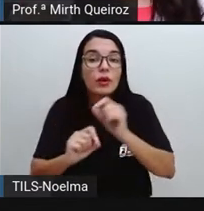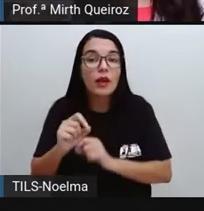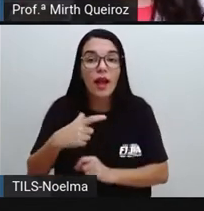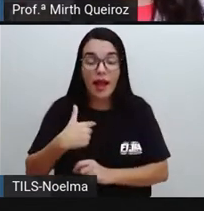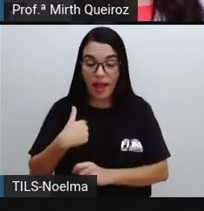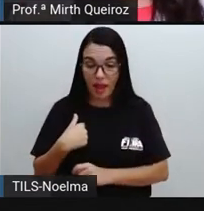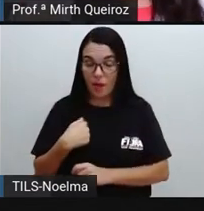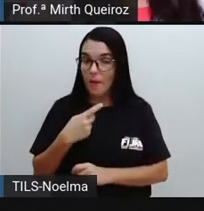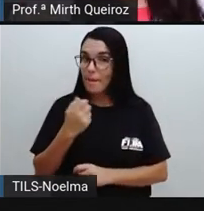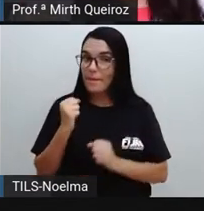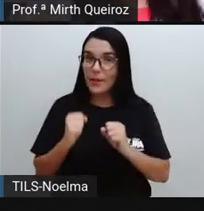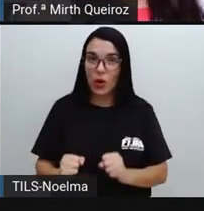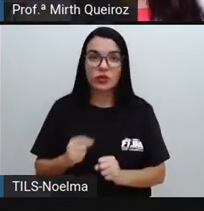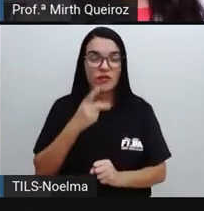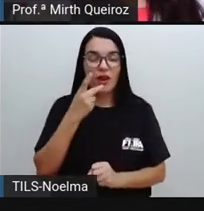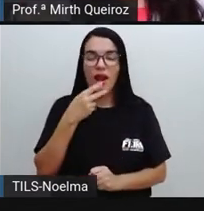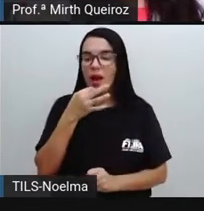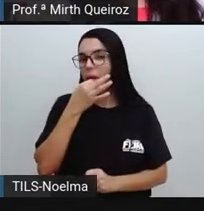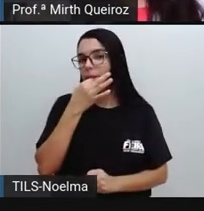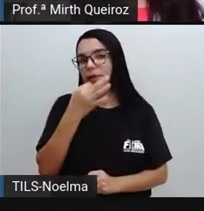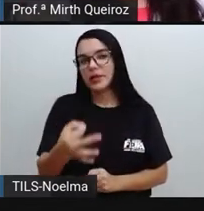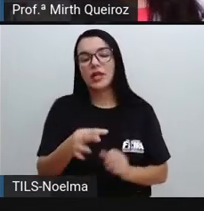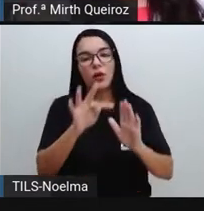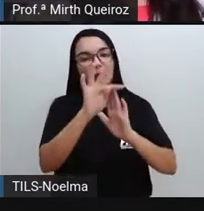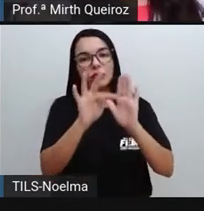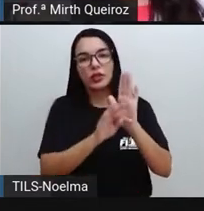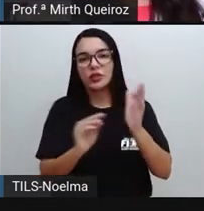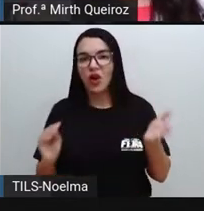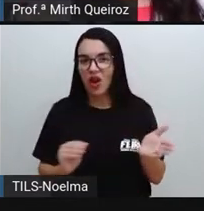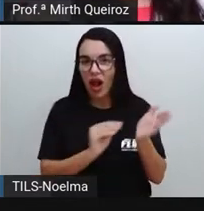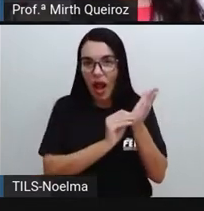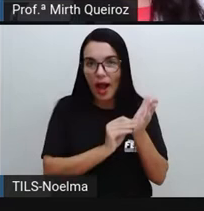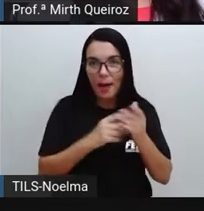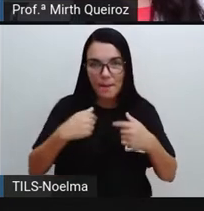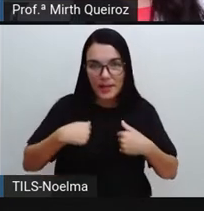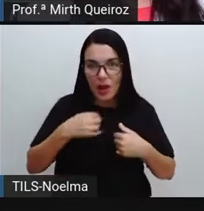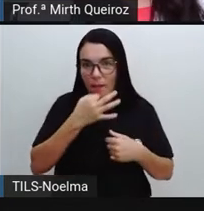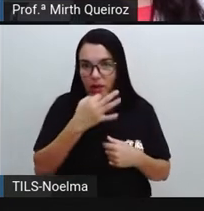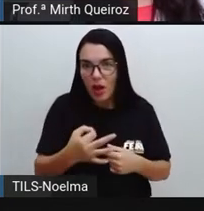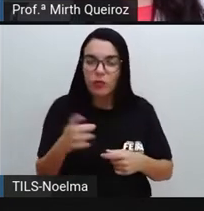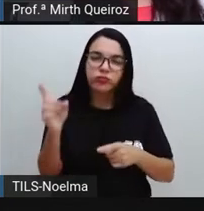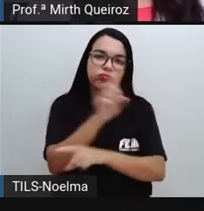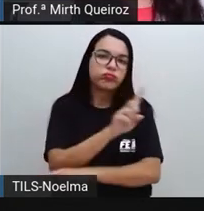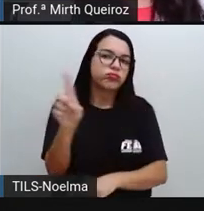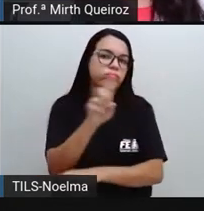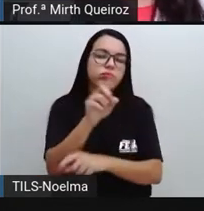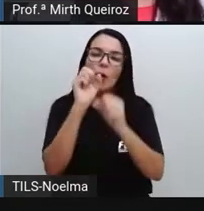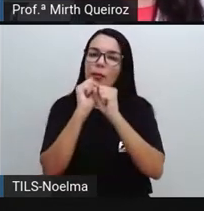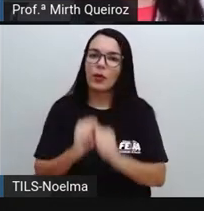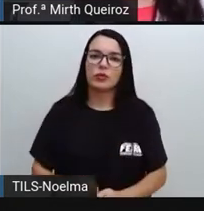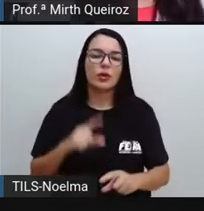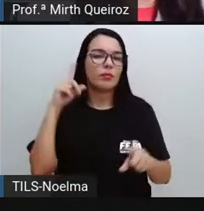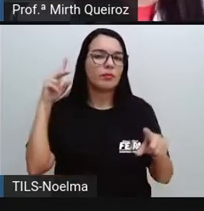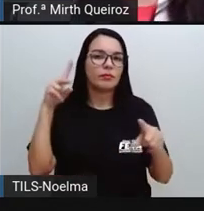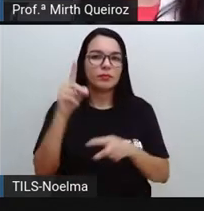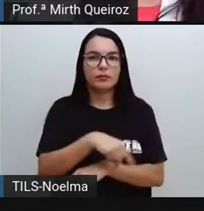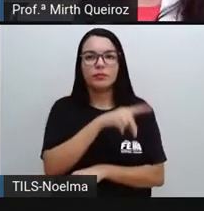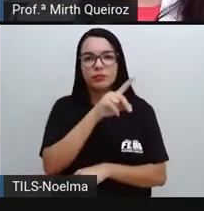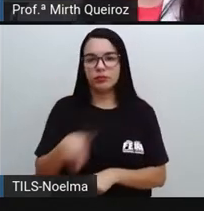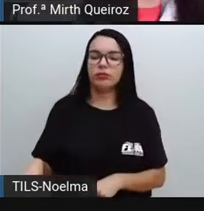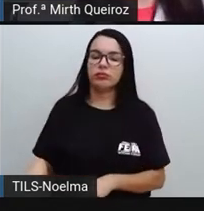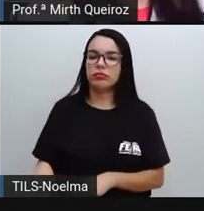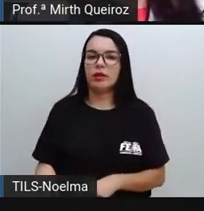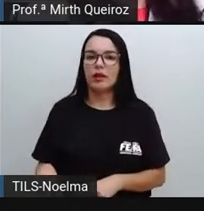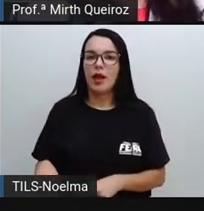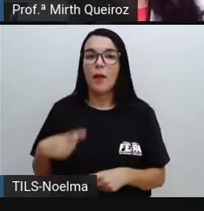colocar a nossa opinião nesse tipo de texto. ele deve ser construído aí, produzido a partir de